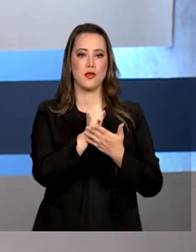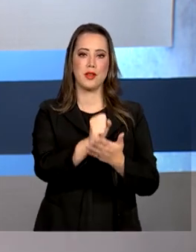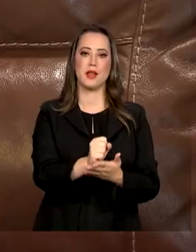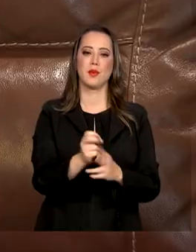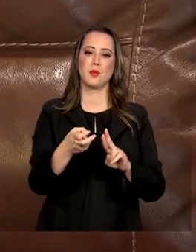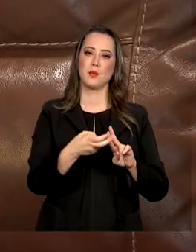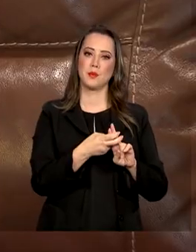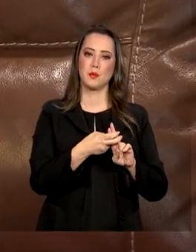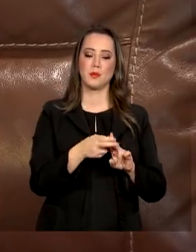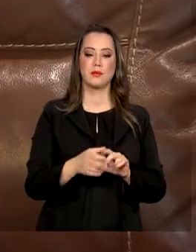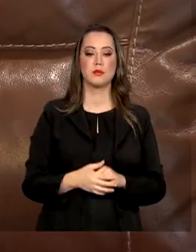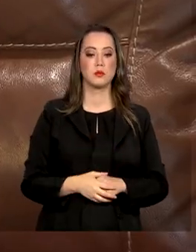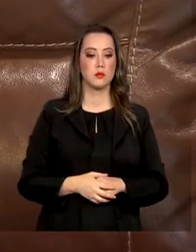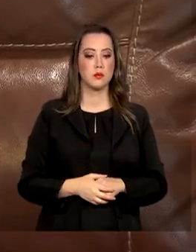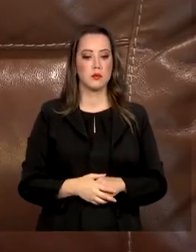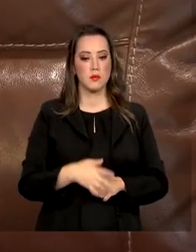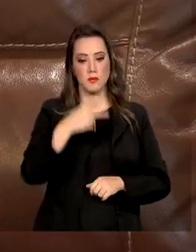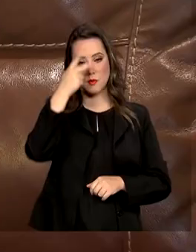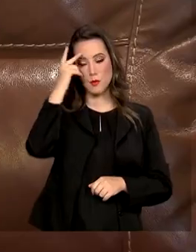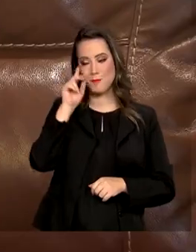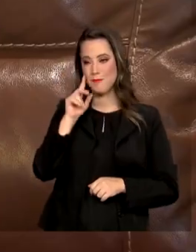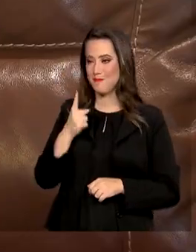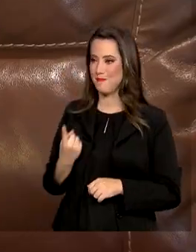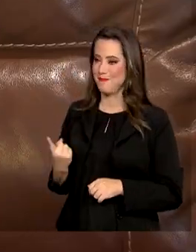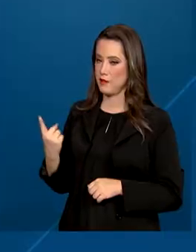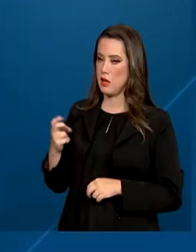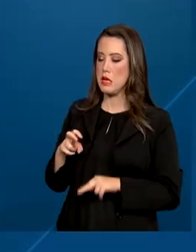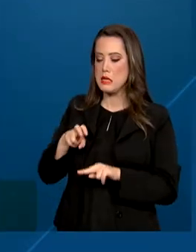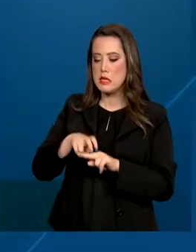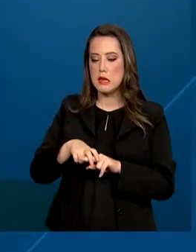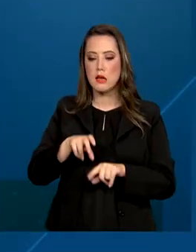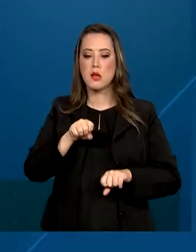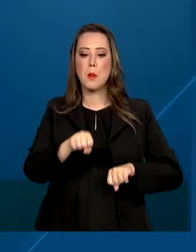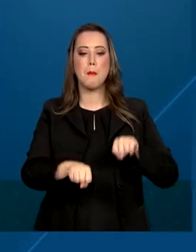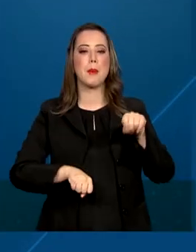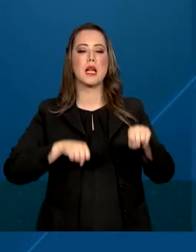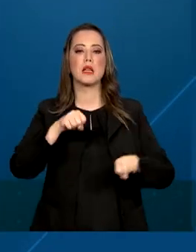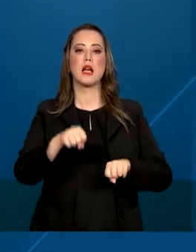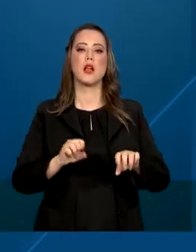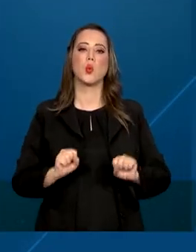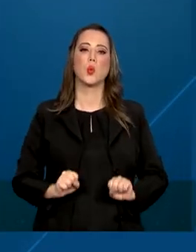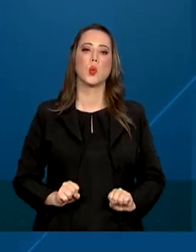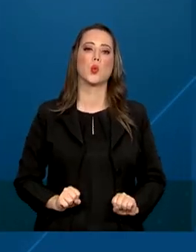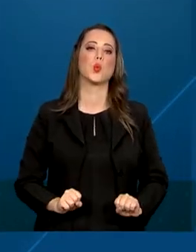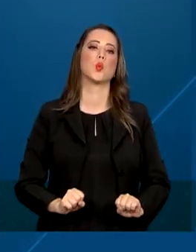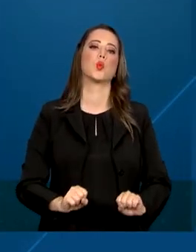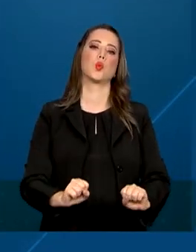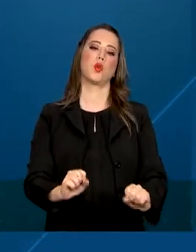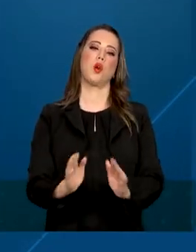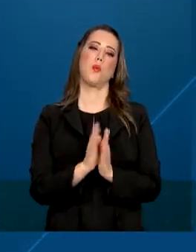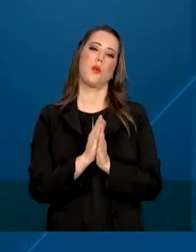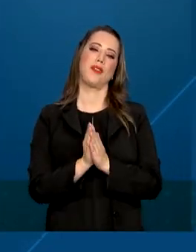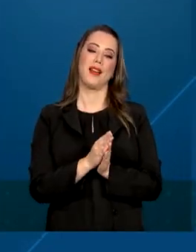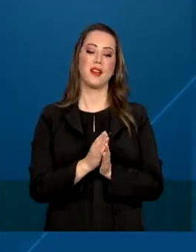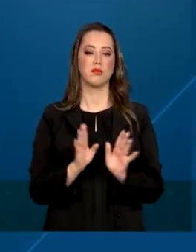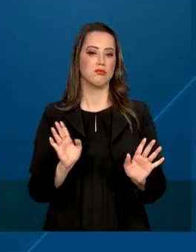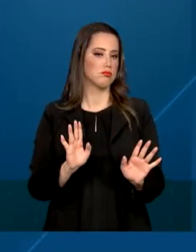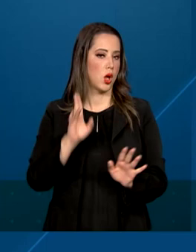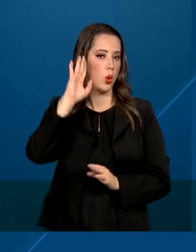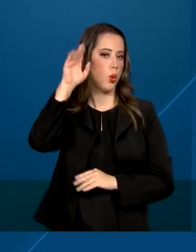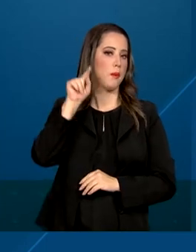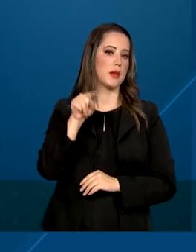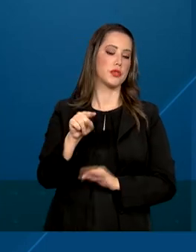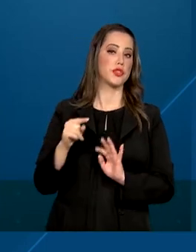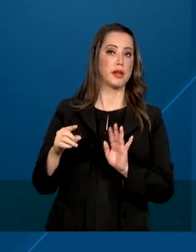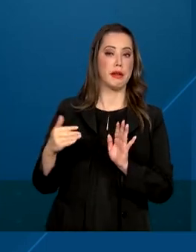SUS. Quem vê a Marina sentando, pedalando, empurrando o carrinho de bonecas nem imagina